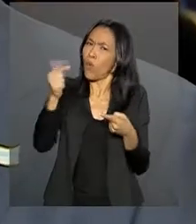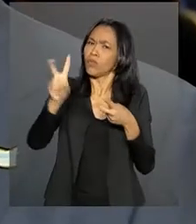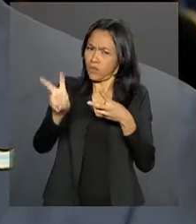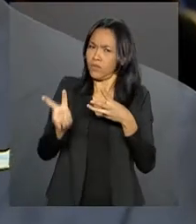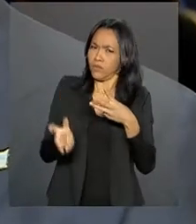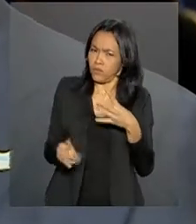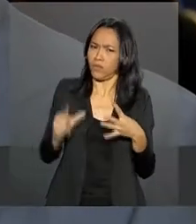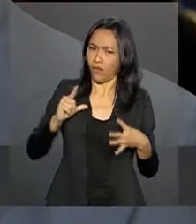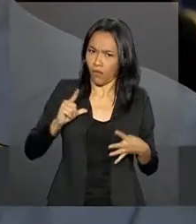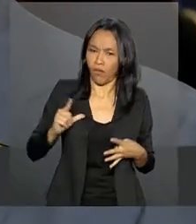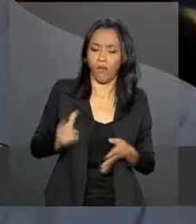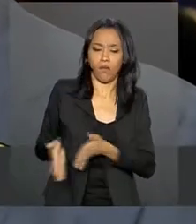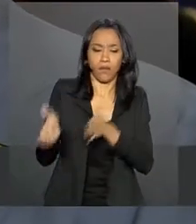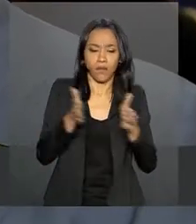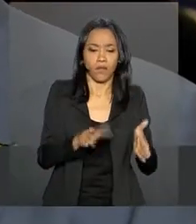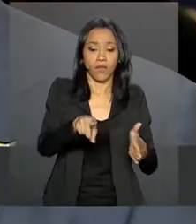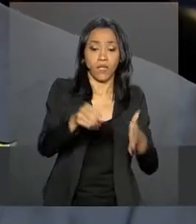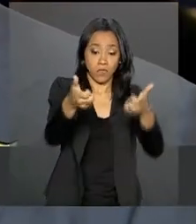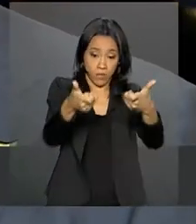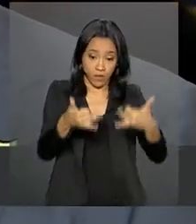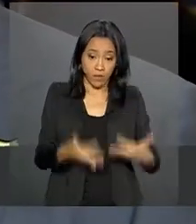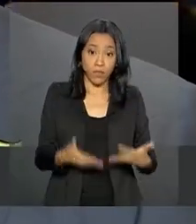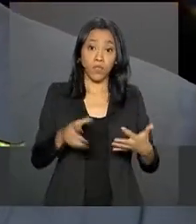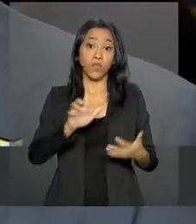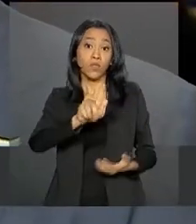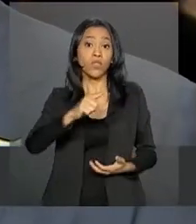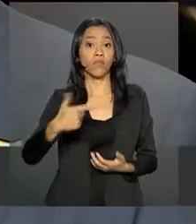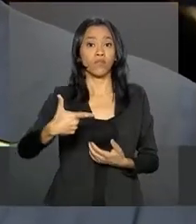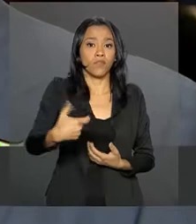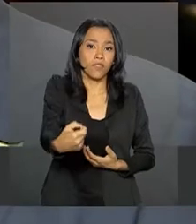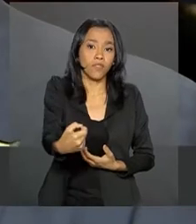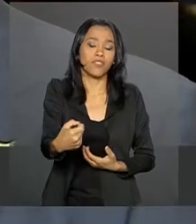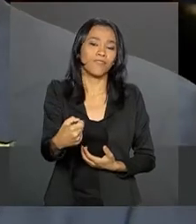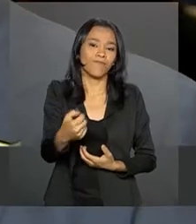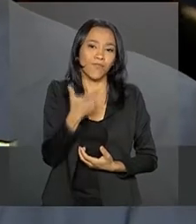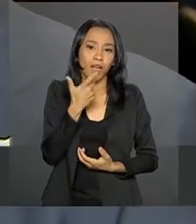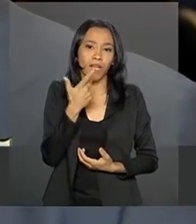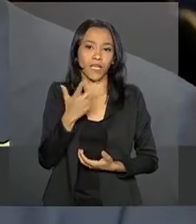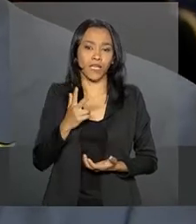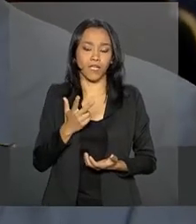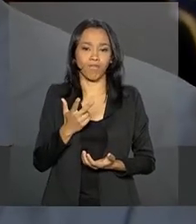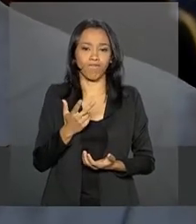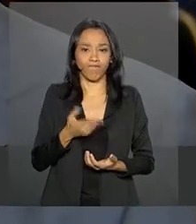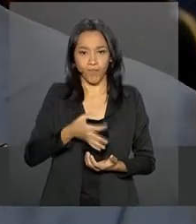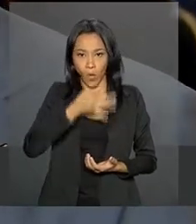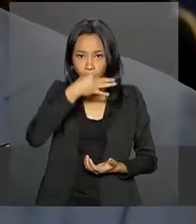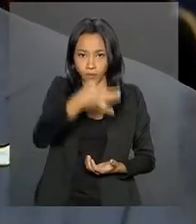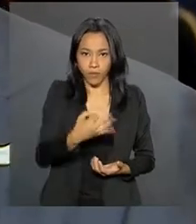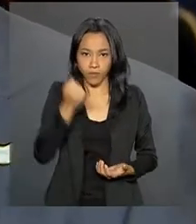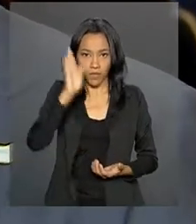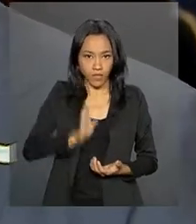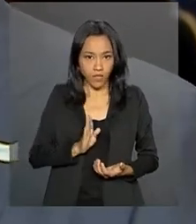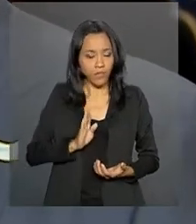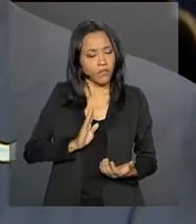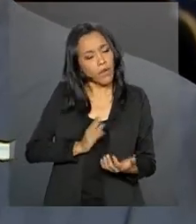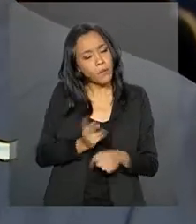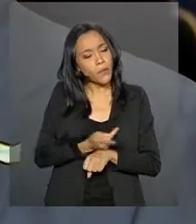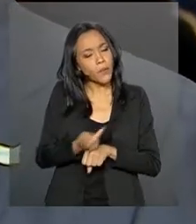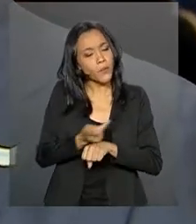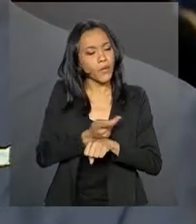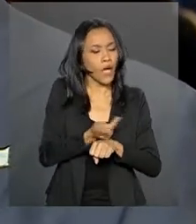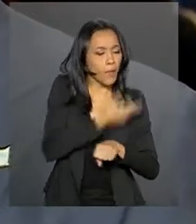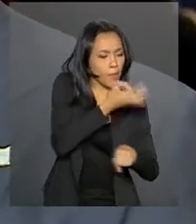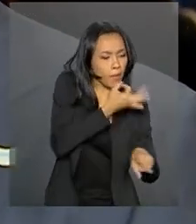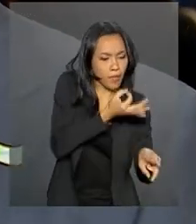G20 será mais um momento em que a posição brasileira buscará o entendimento com os outros países no